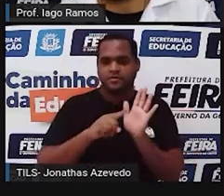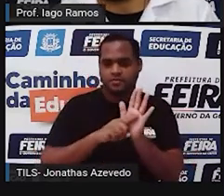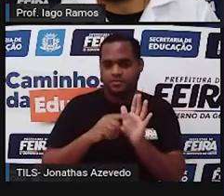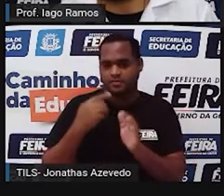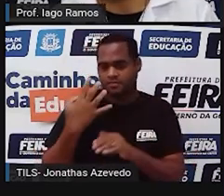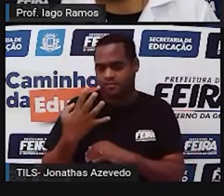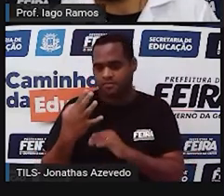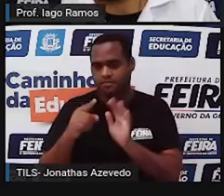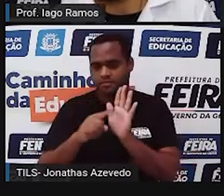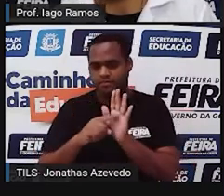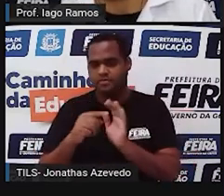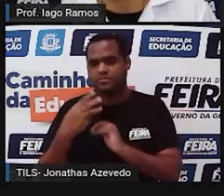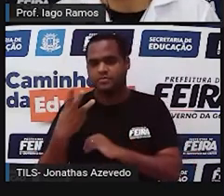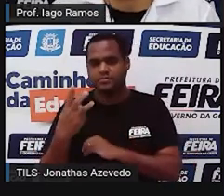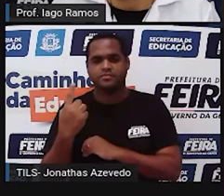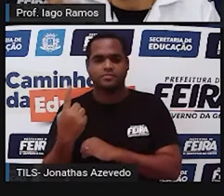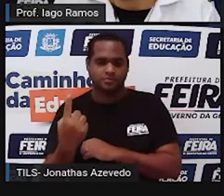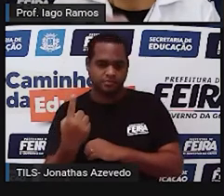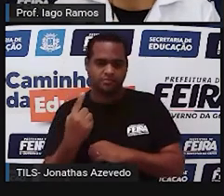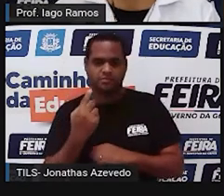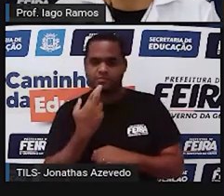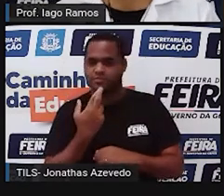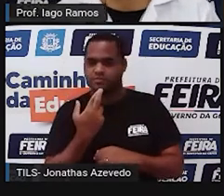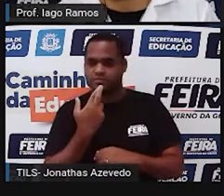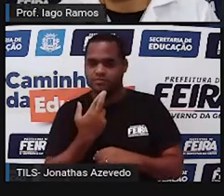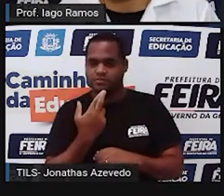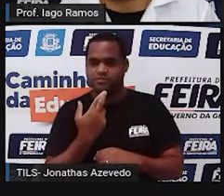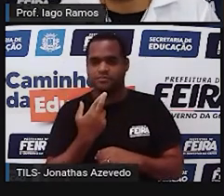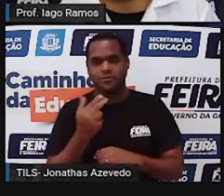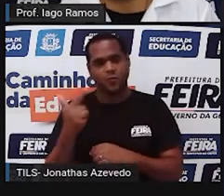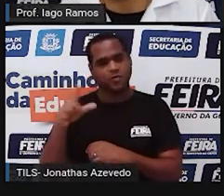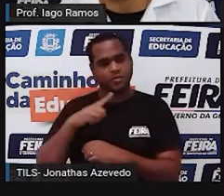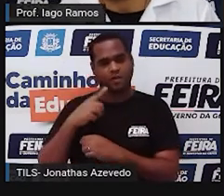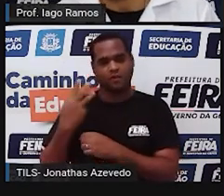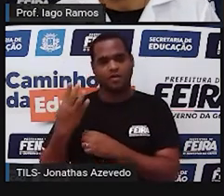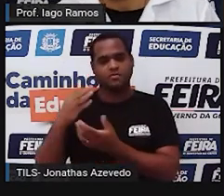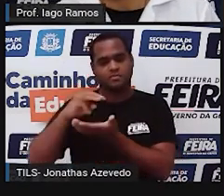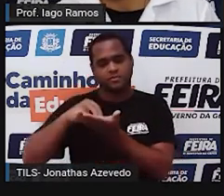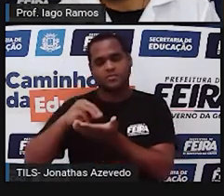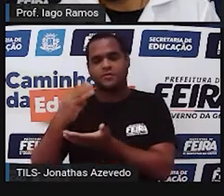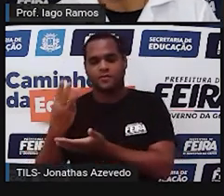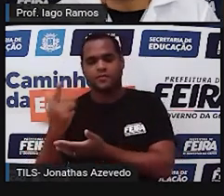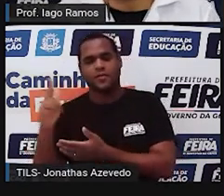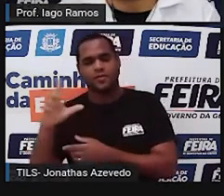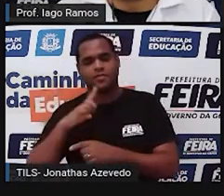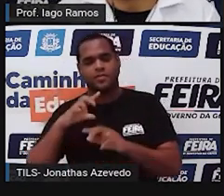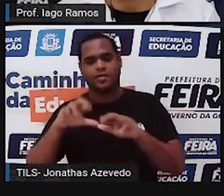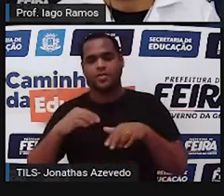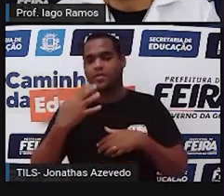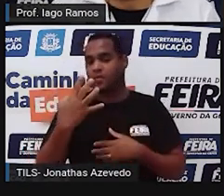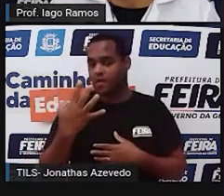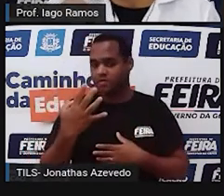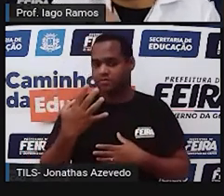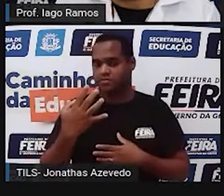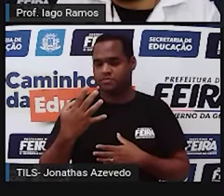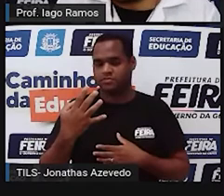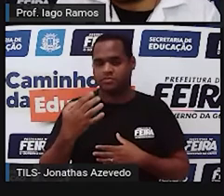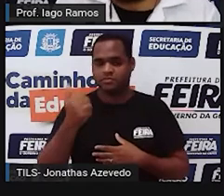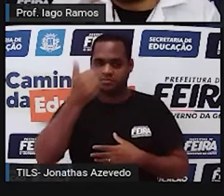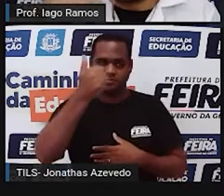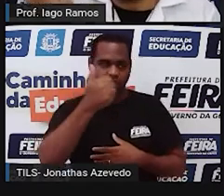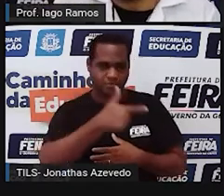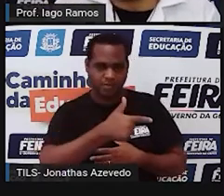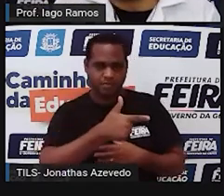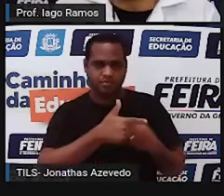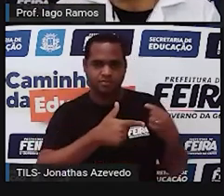4 por 3, que dá 1. 4 e 3 foram os outros dois que sobraram. Depois, 4 menor, aliás, maior.